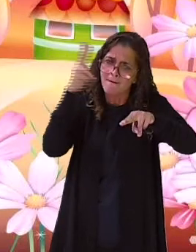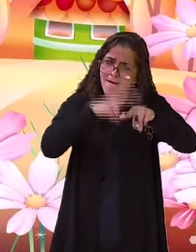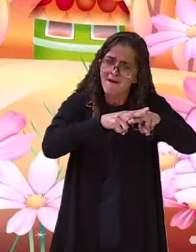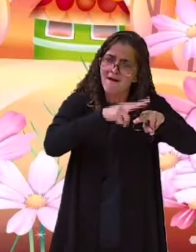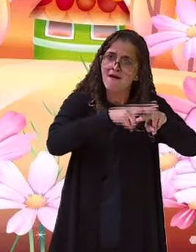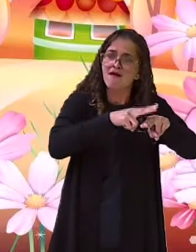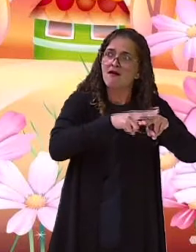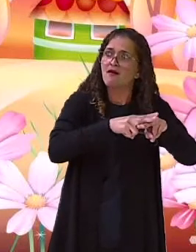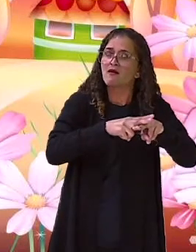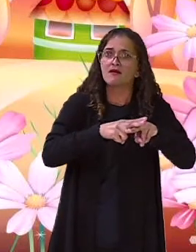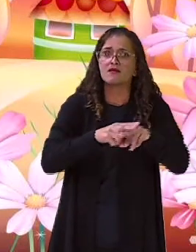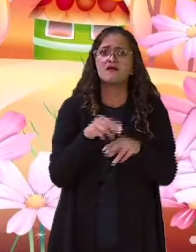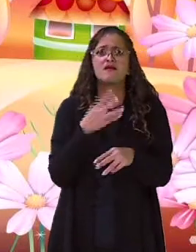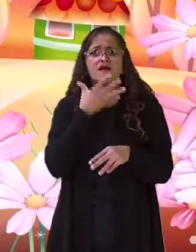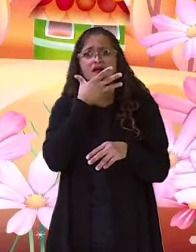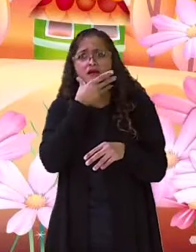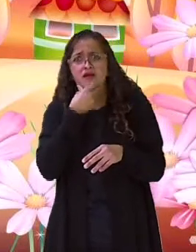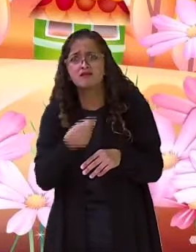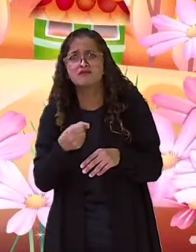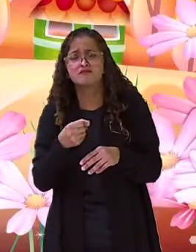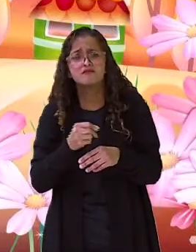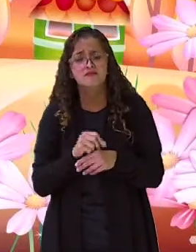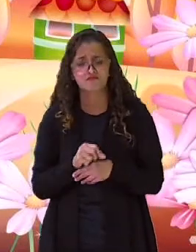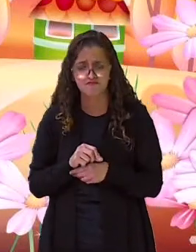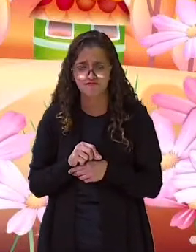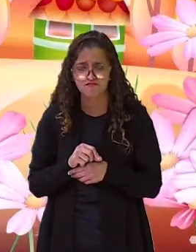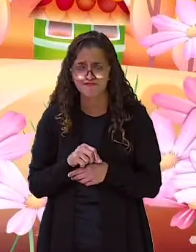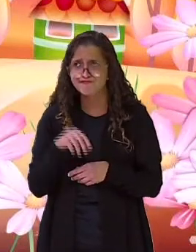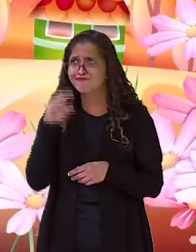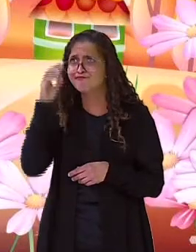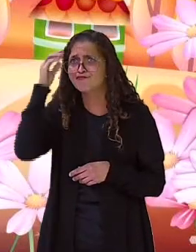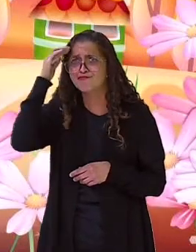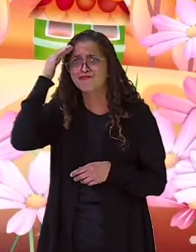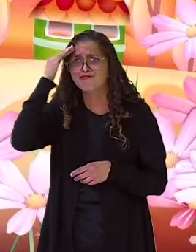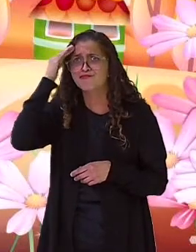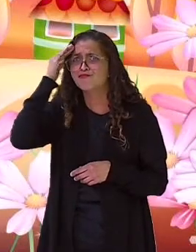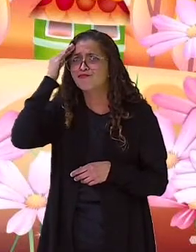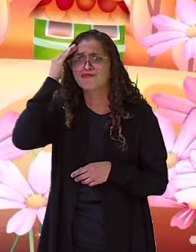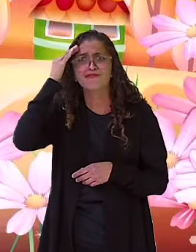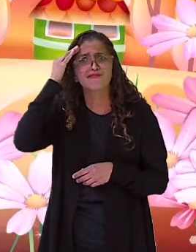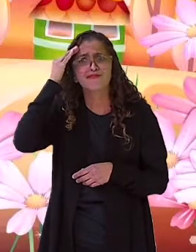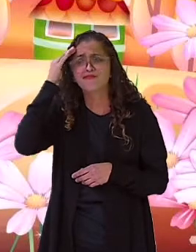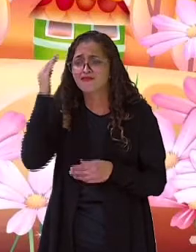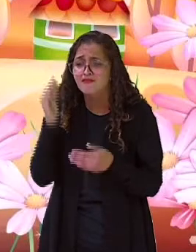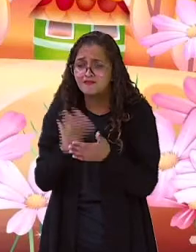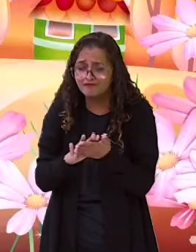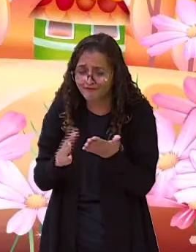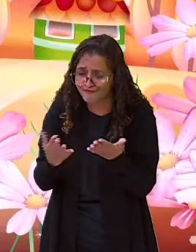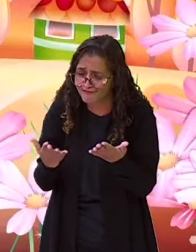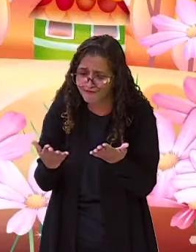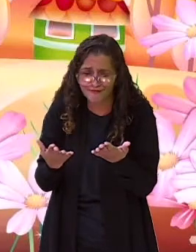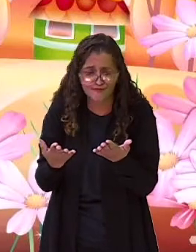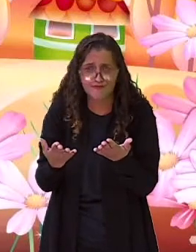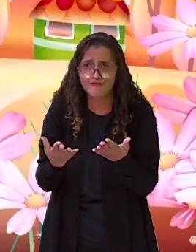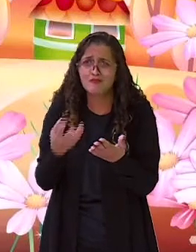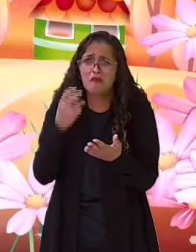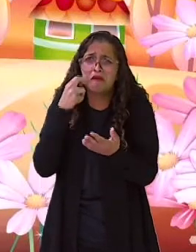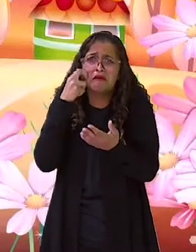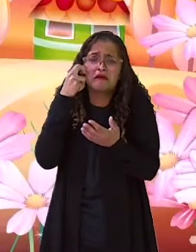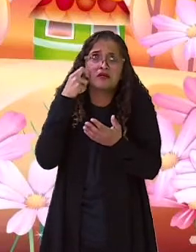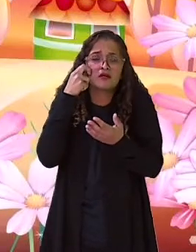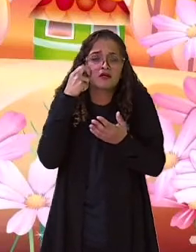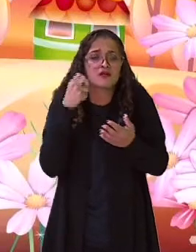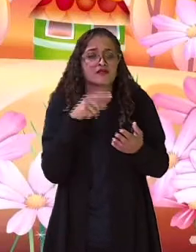Confuso, o camponês voltou para casa com as mãos vazias e envergonhado.